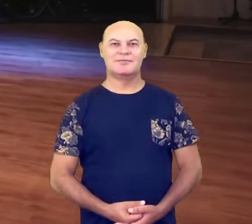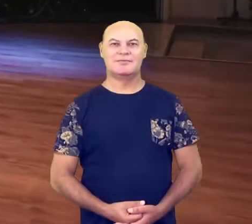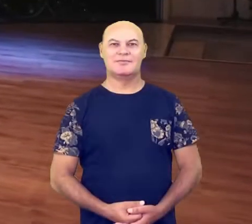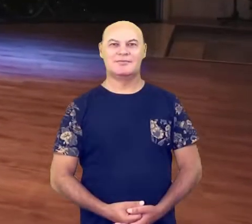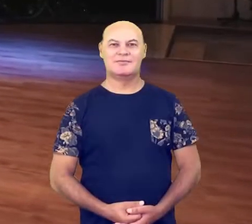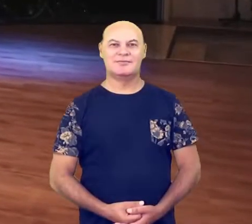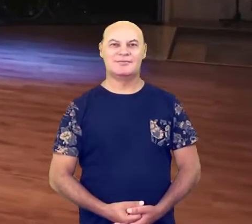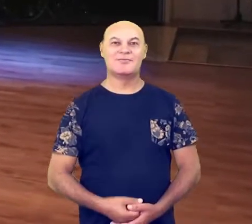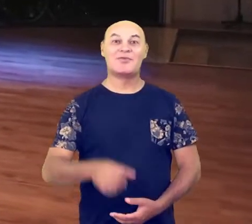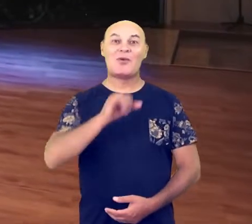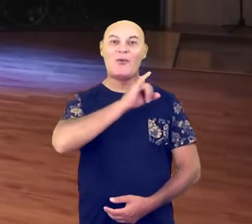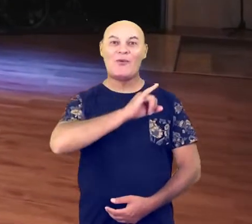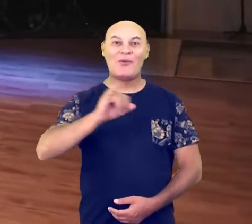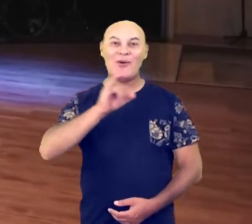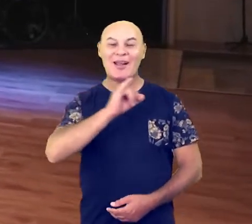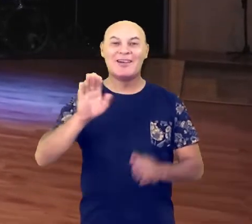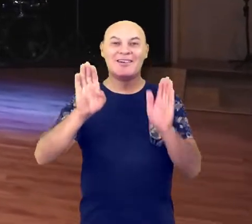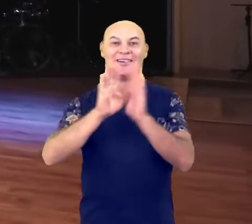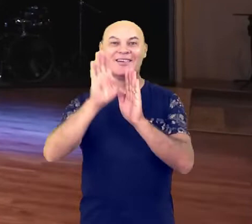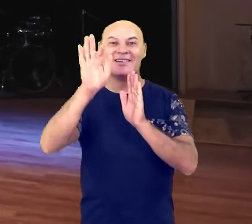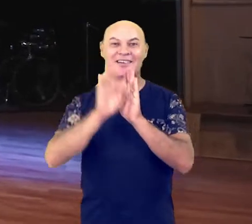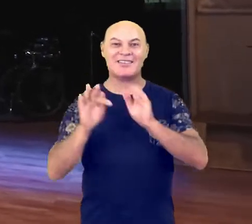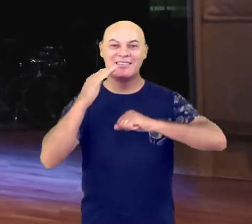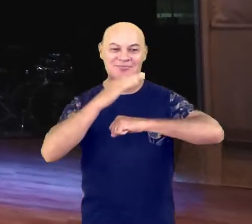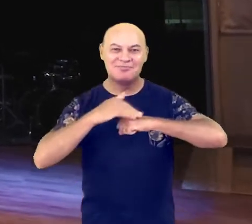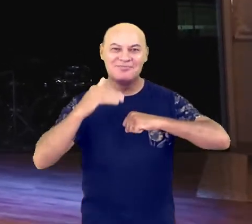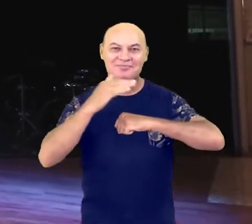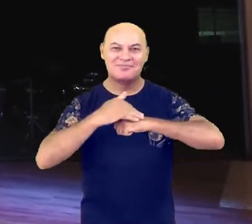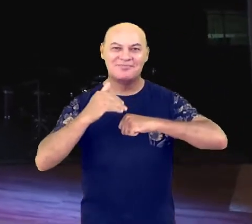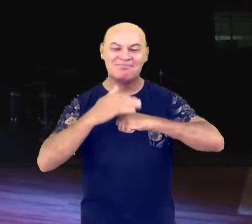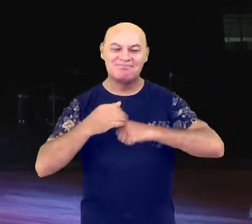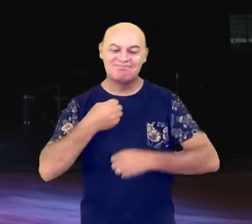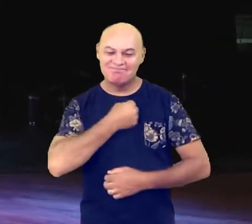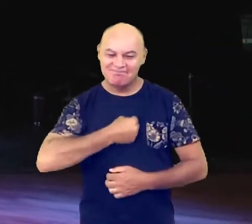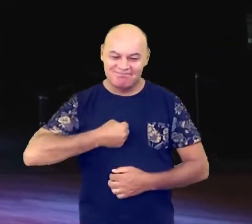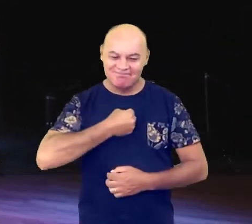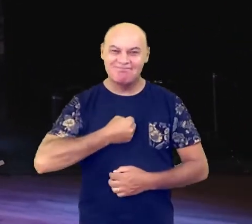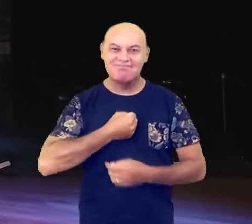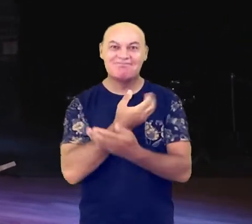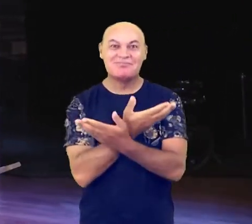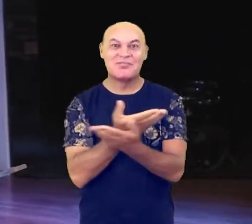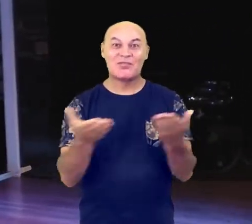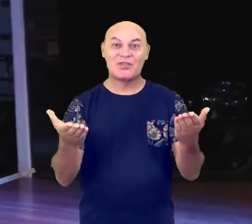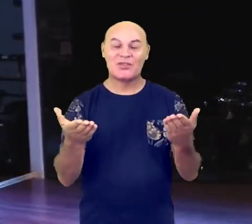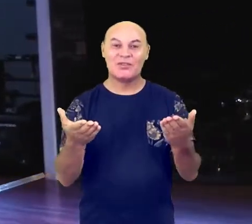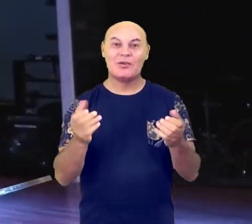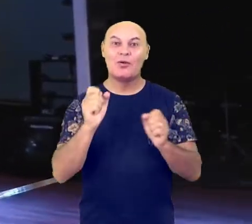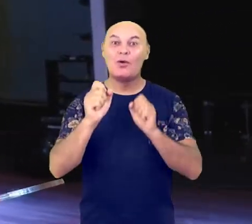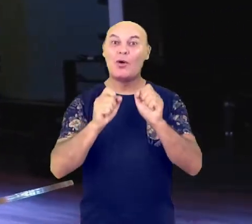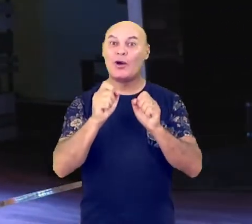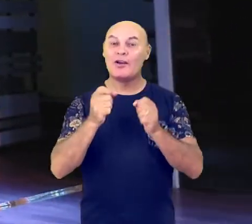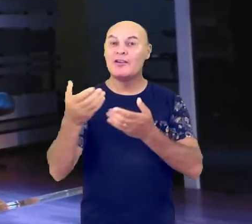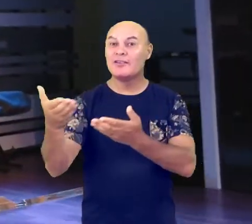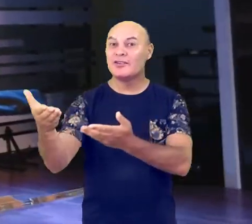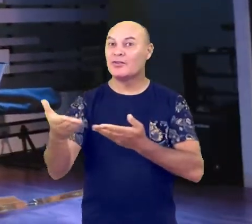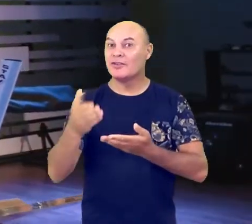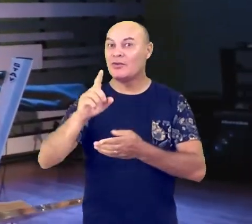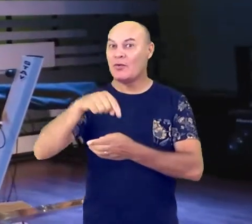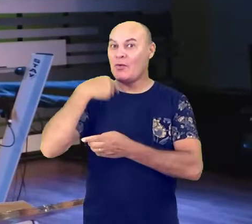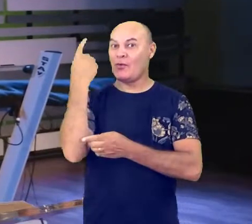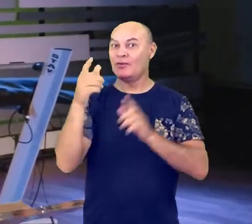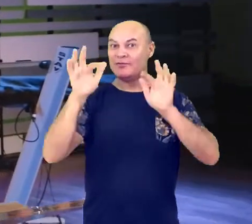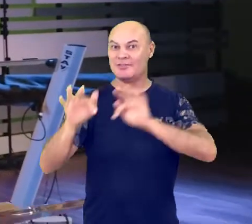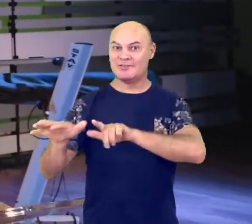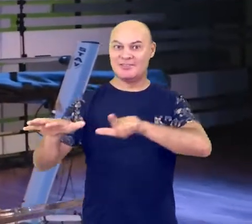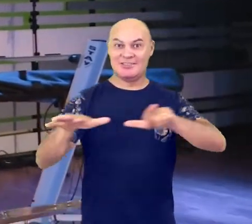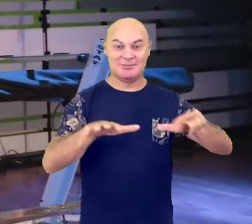Olá, minha querida Igreja Filadélfia. Estou com saudade de vocês e quero convidá-los para, no próximo final de semana,